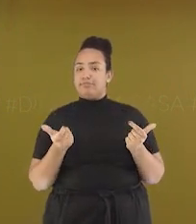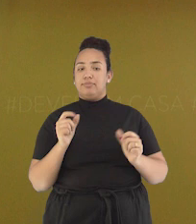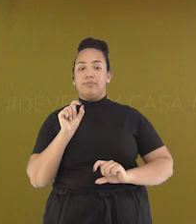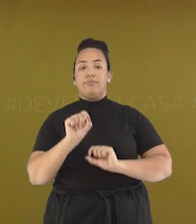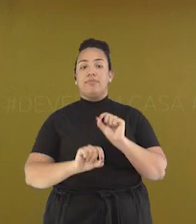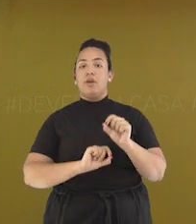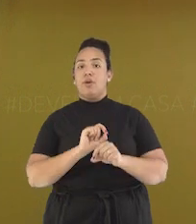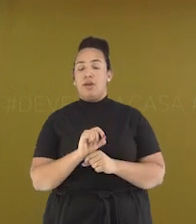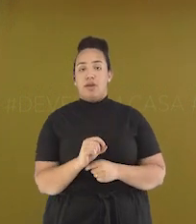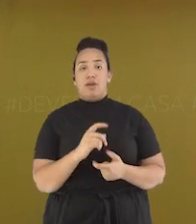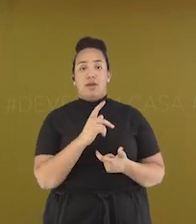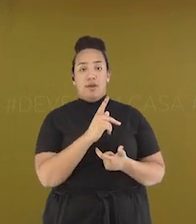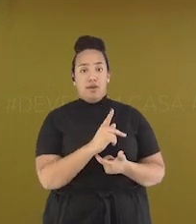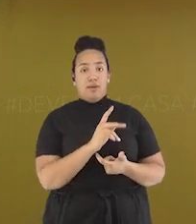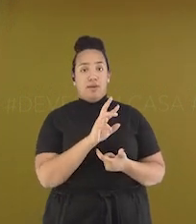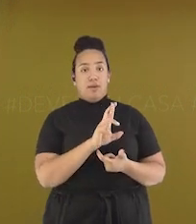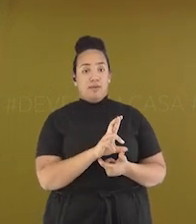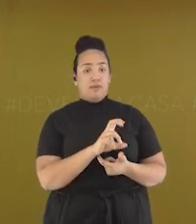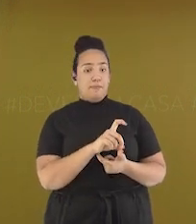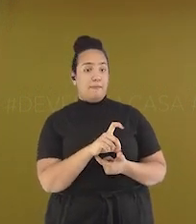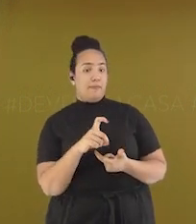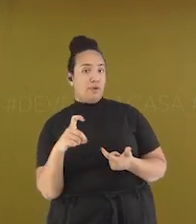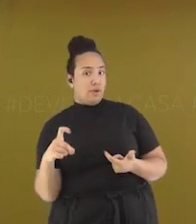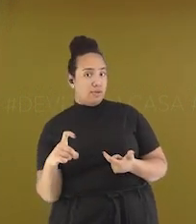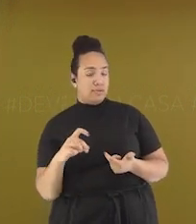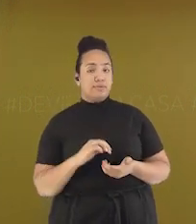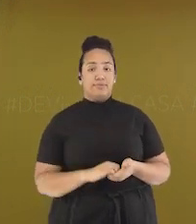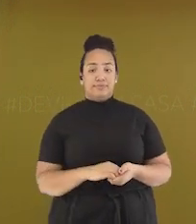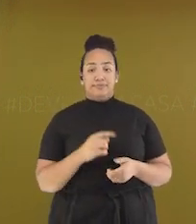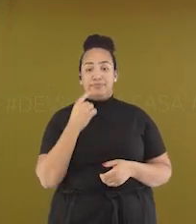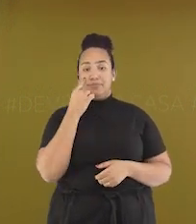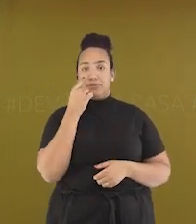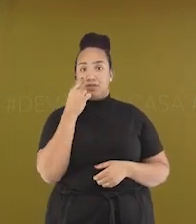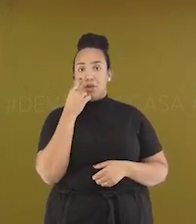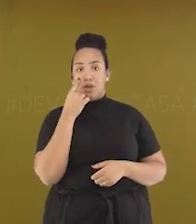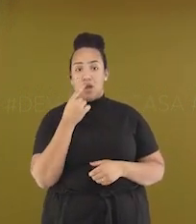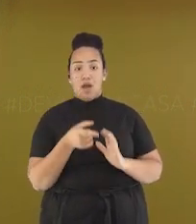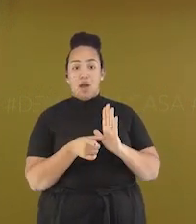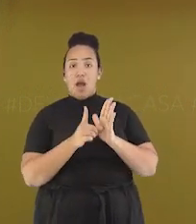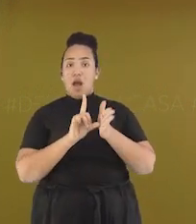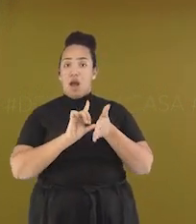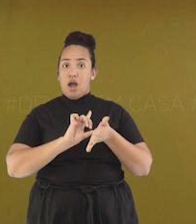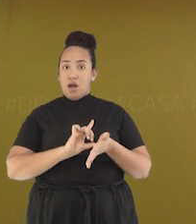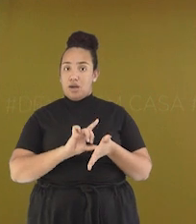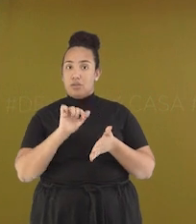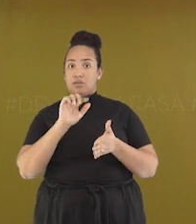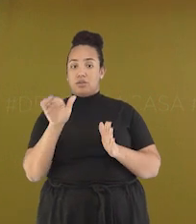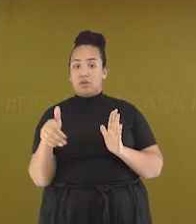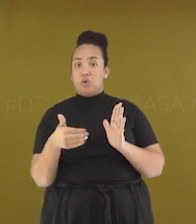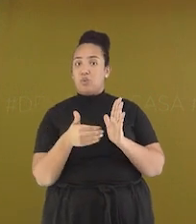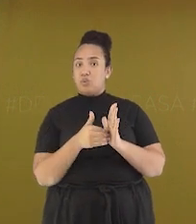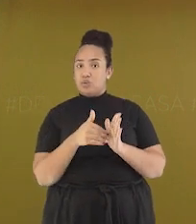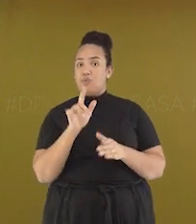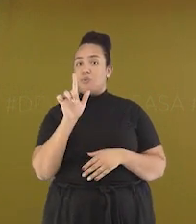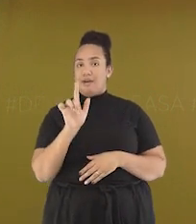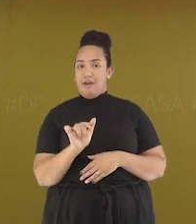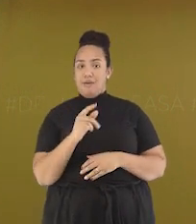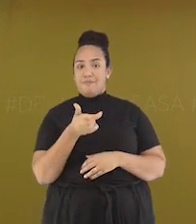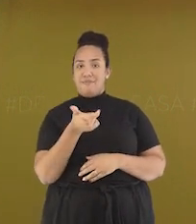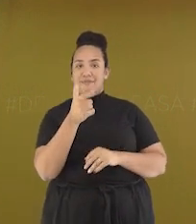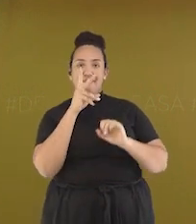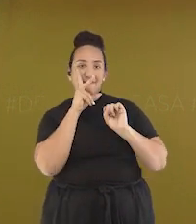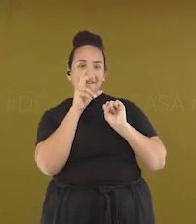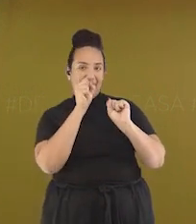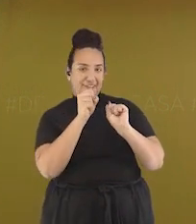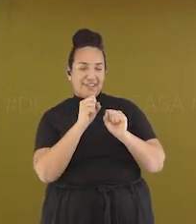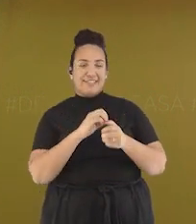proparoxítonas São Pois apresentam sílaba tônica Na antepenúltima sílaba A